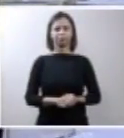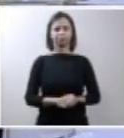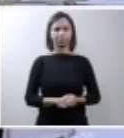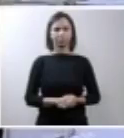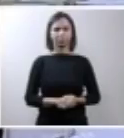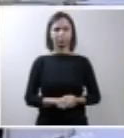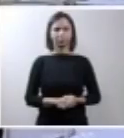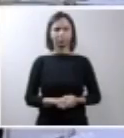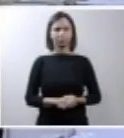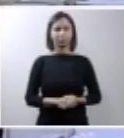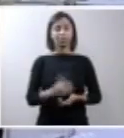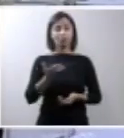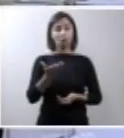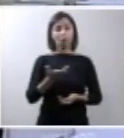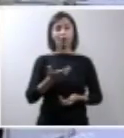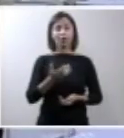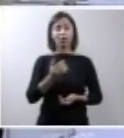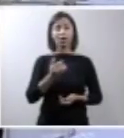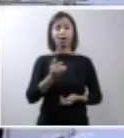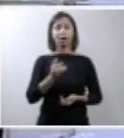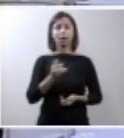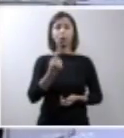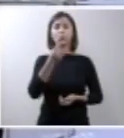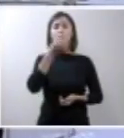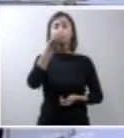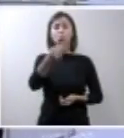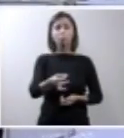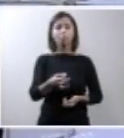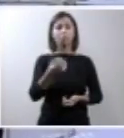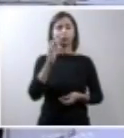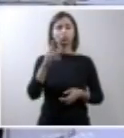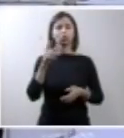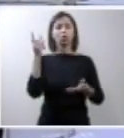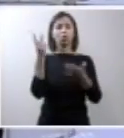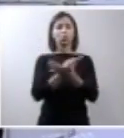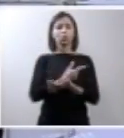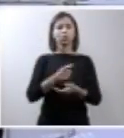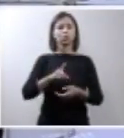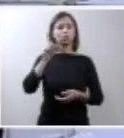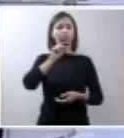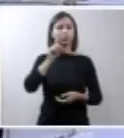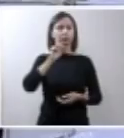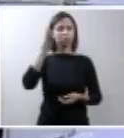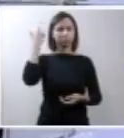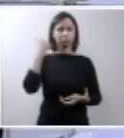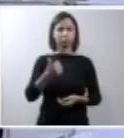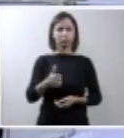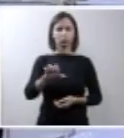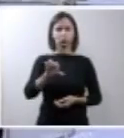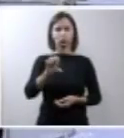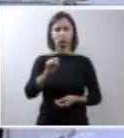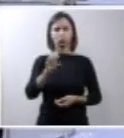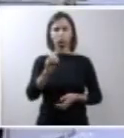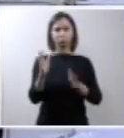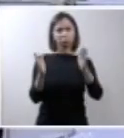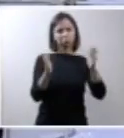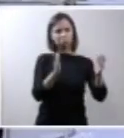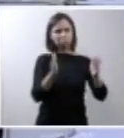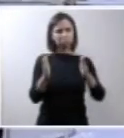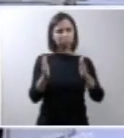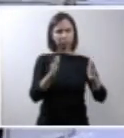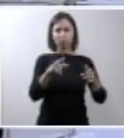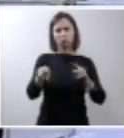Eu queria citar aqui uma observação realizada nos Estados Unidos na década de 80, talvez já do